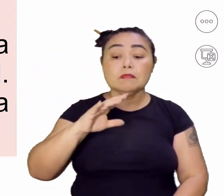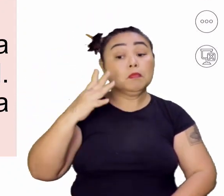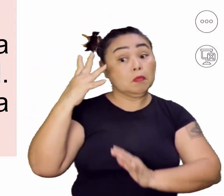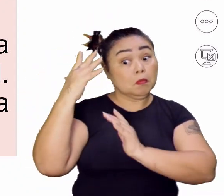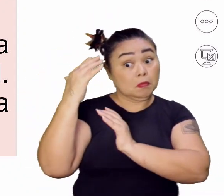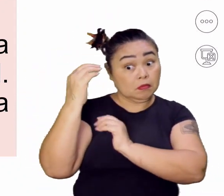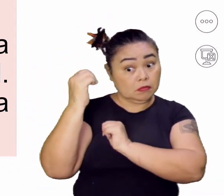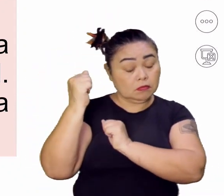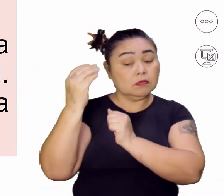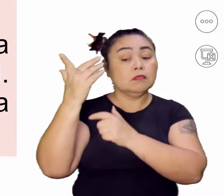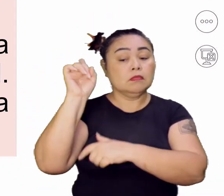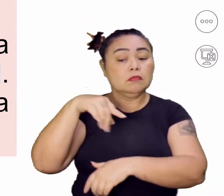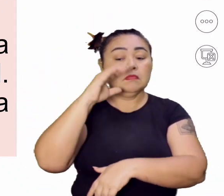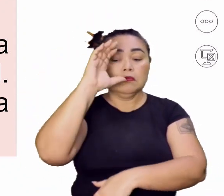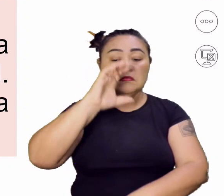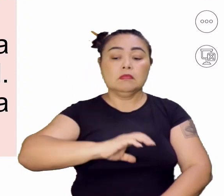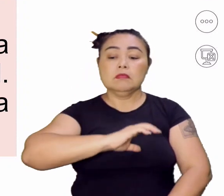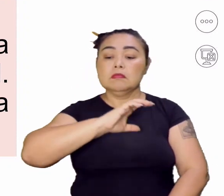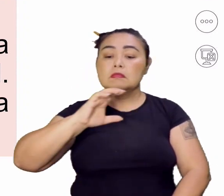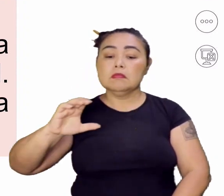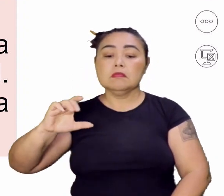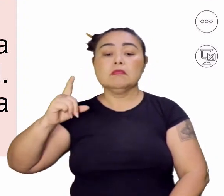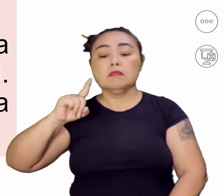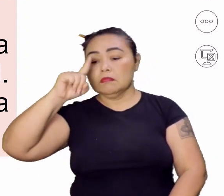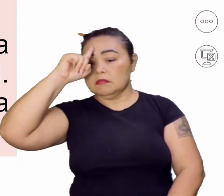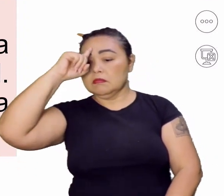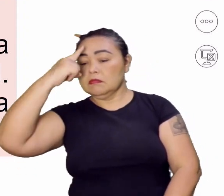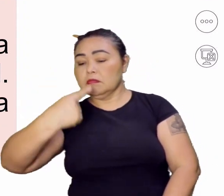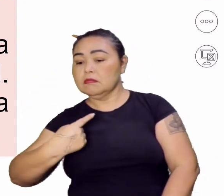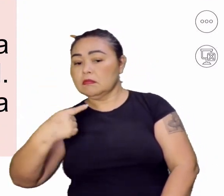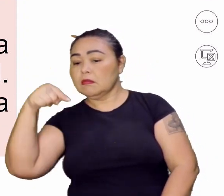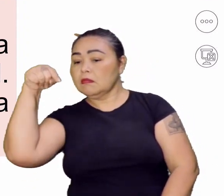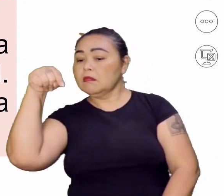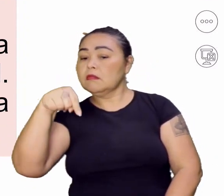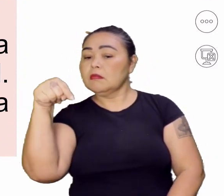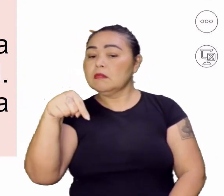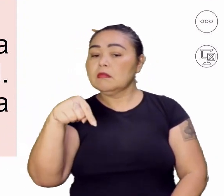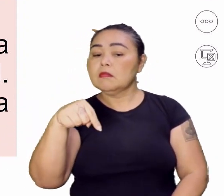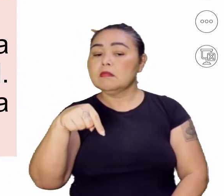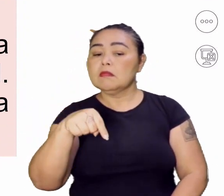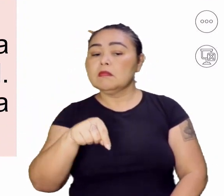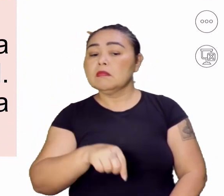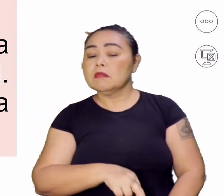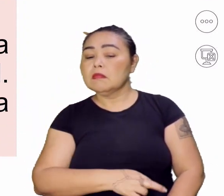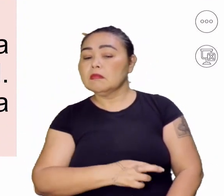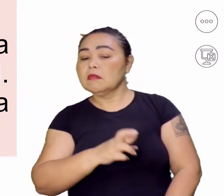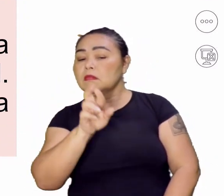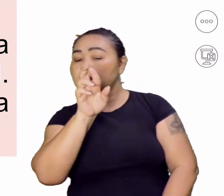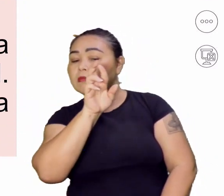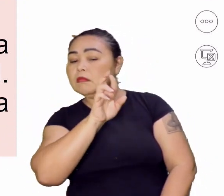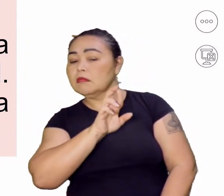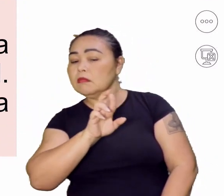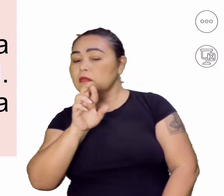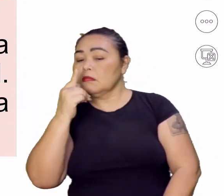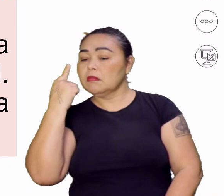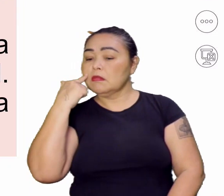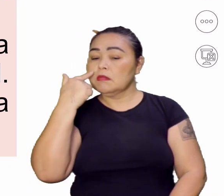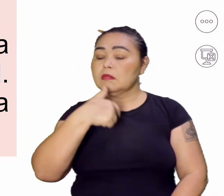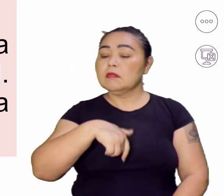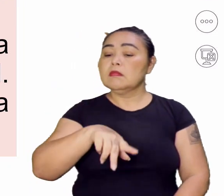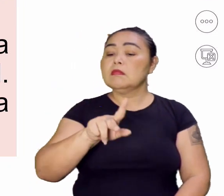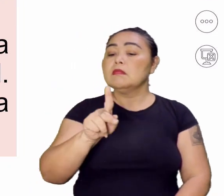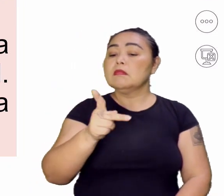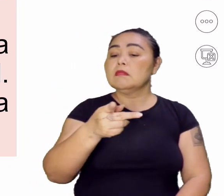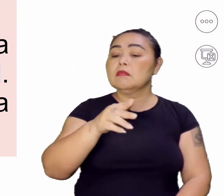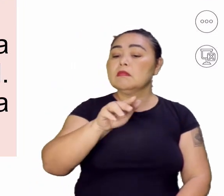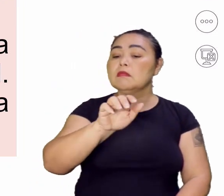católico, ela manda o Tribunal do Santo Ofício para ver quem estava cometendo heresias. E várias pessoas vão ser condenadas, tá?